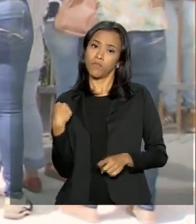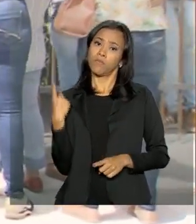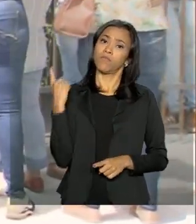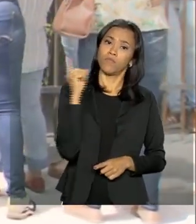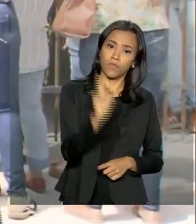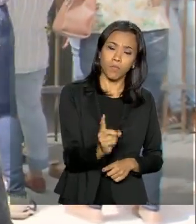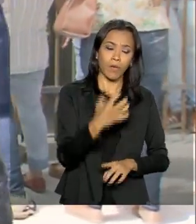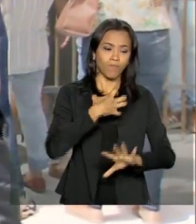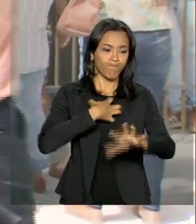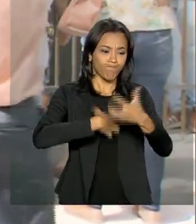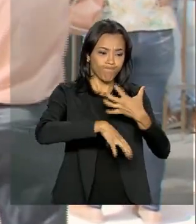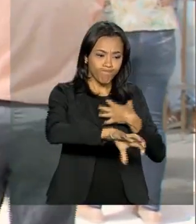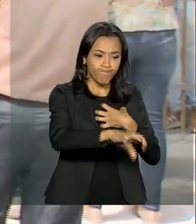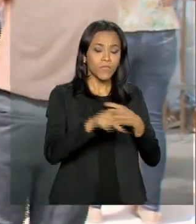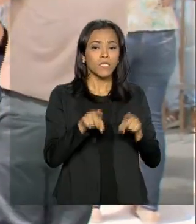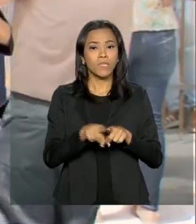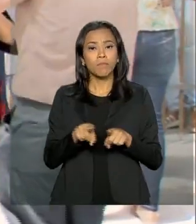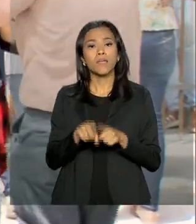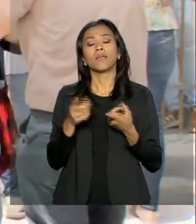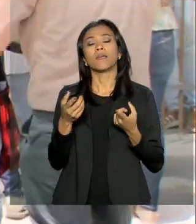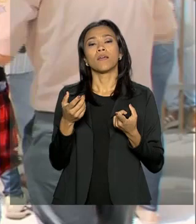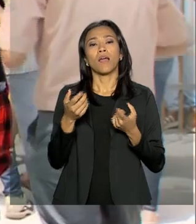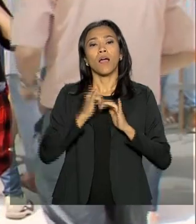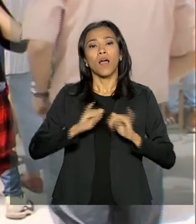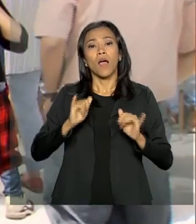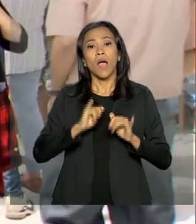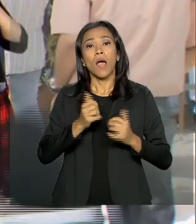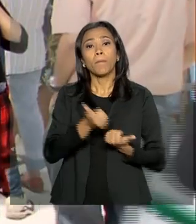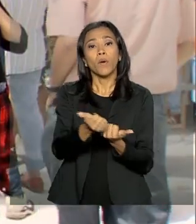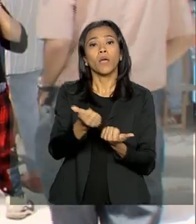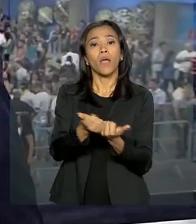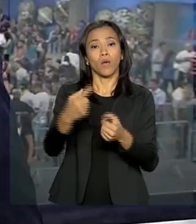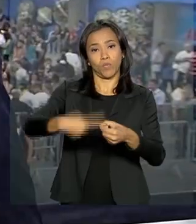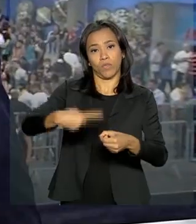também essas tecnologias para apoiar o município.